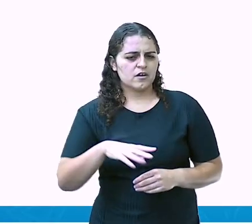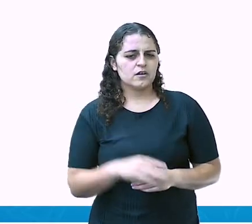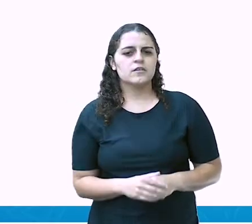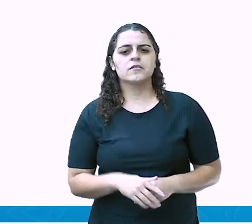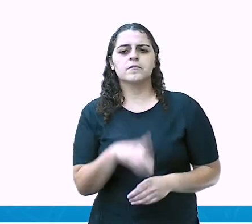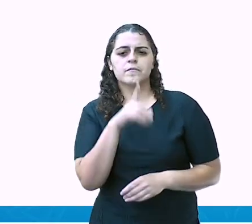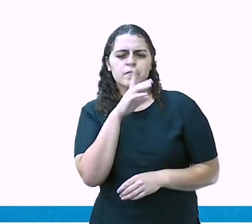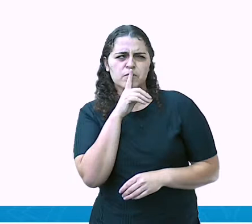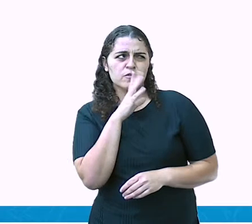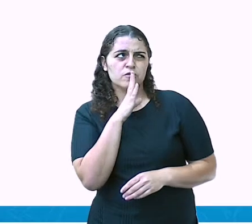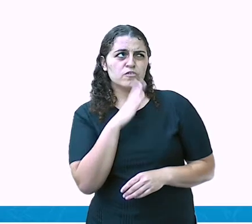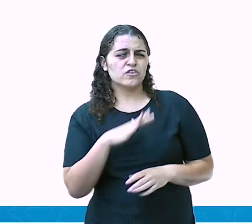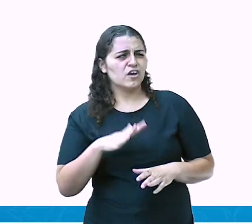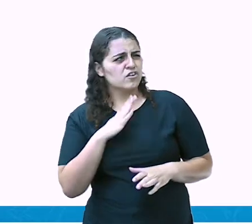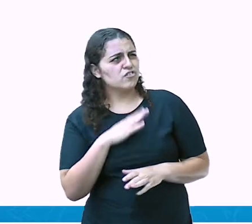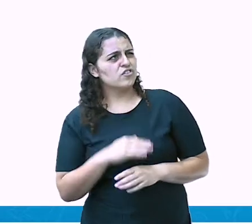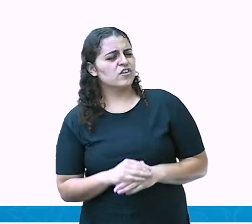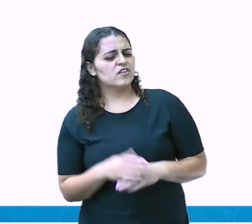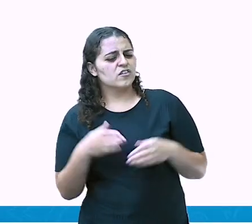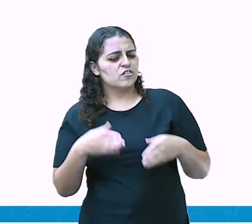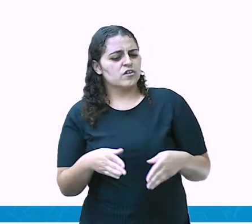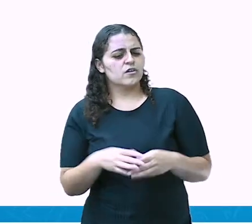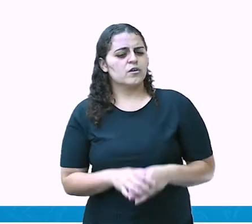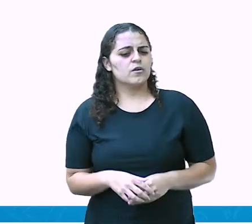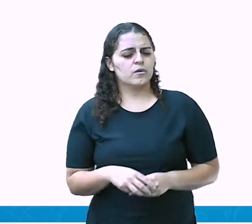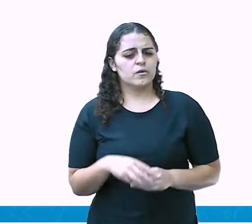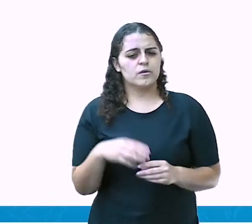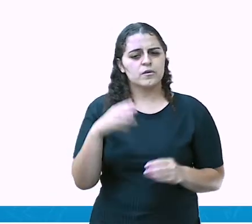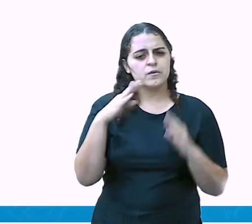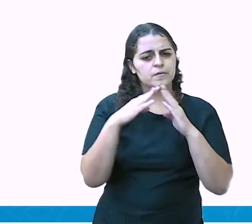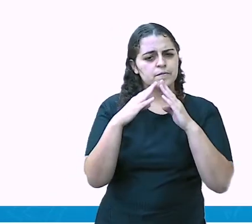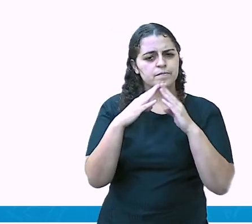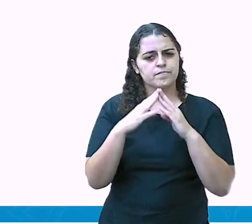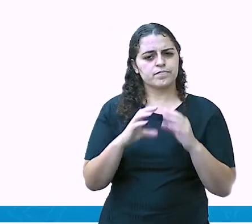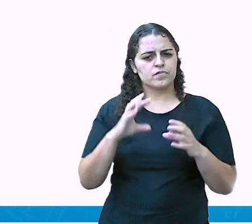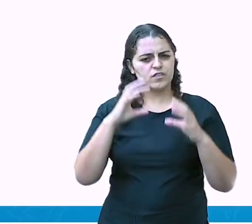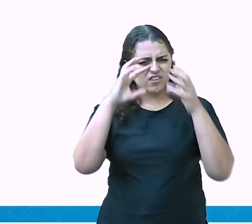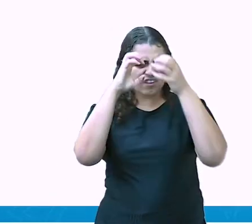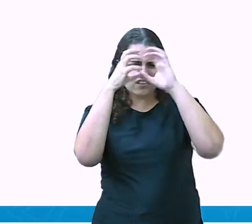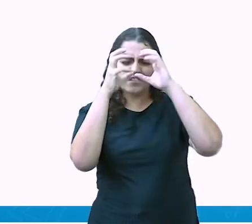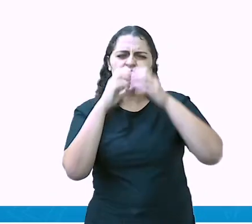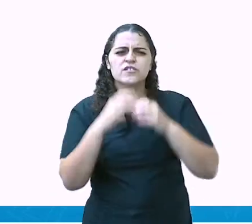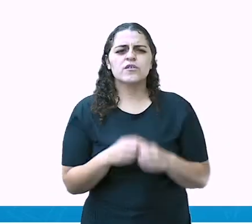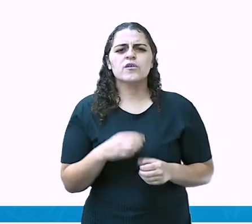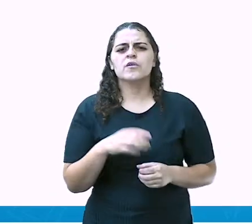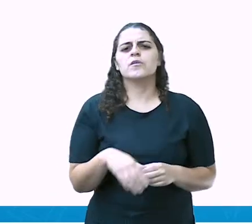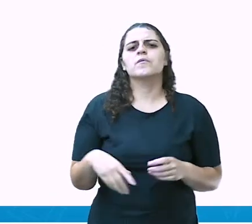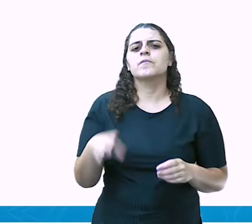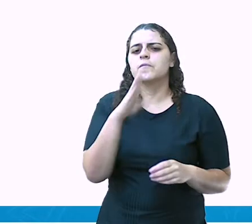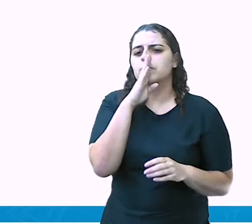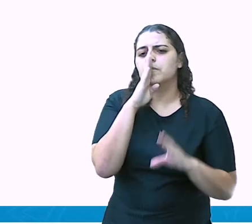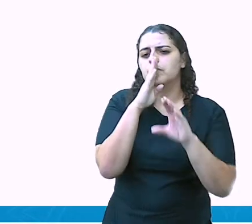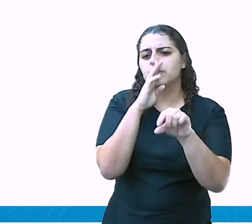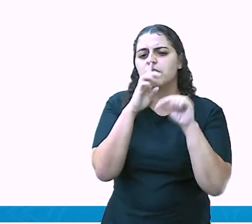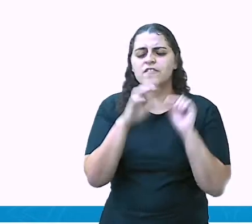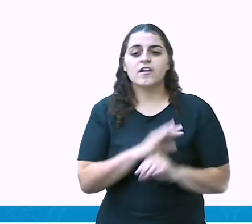estranho. Você chegou na casa de uma criança que tem esse transtorno, tem o multismo seletivo, você falou, oi, tudo bem? E